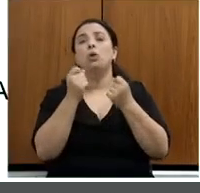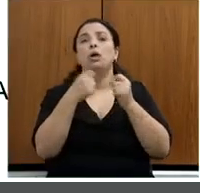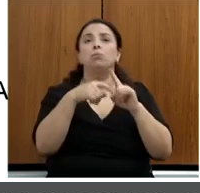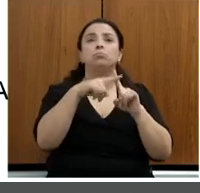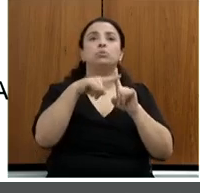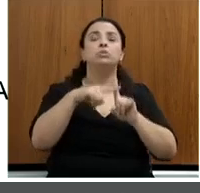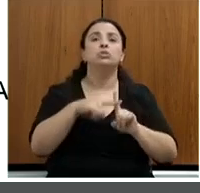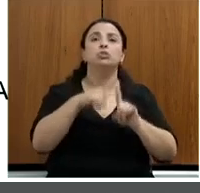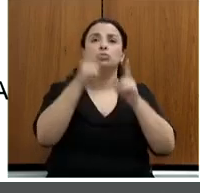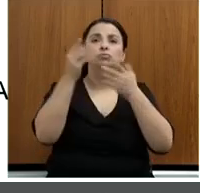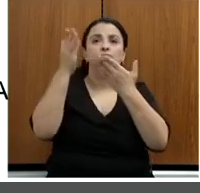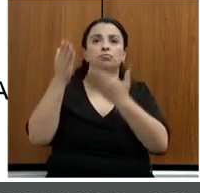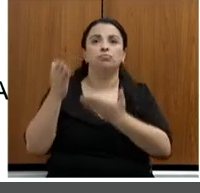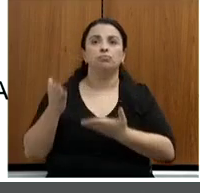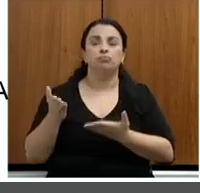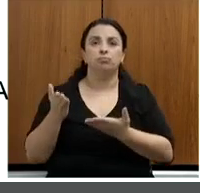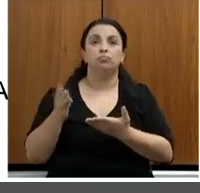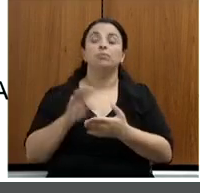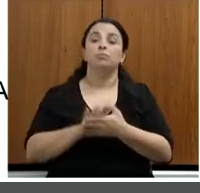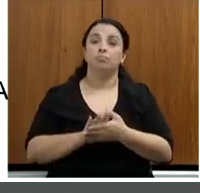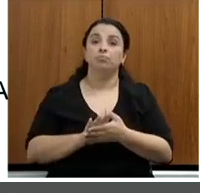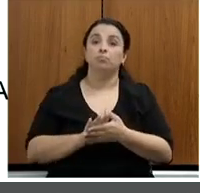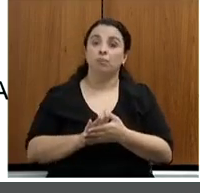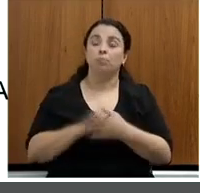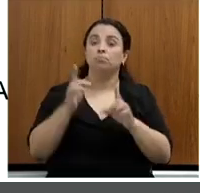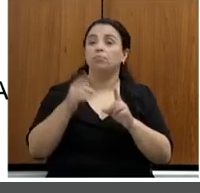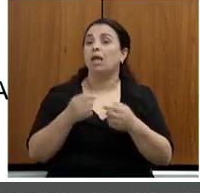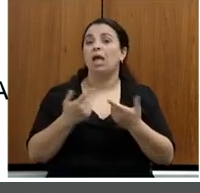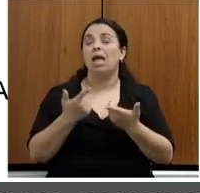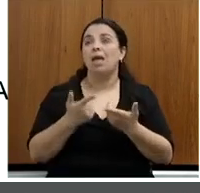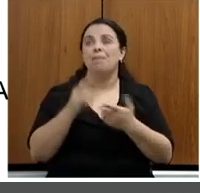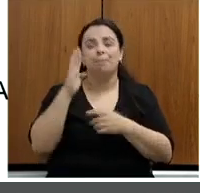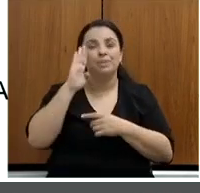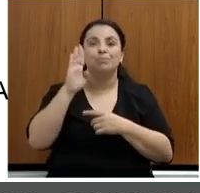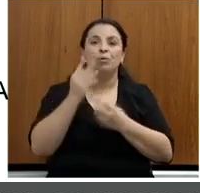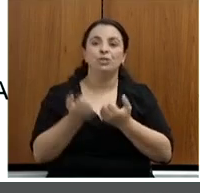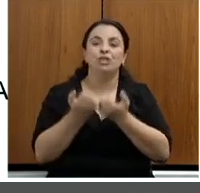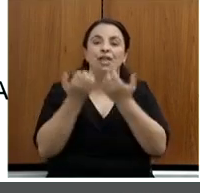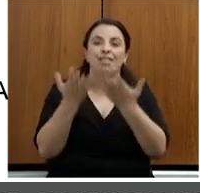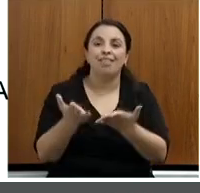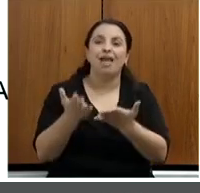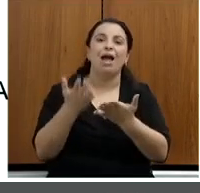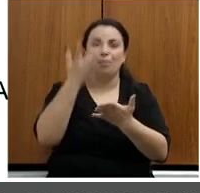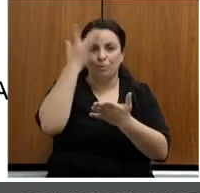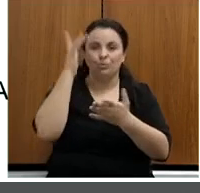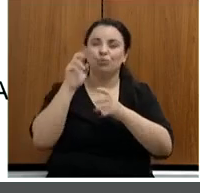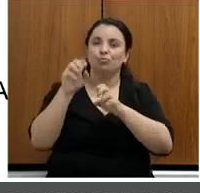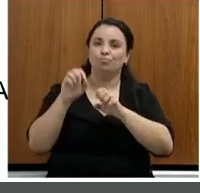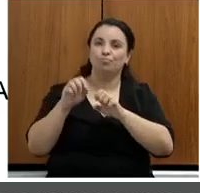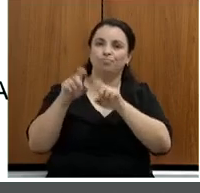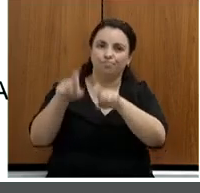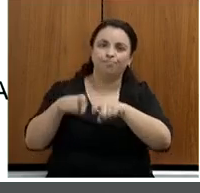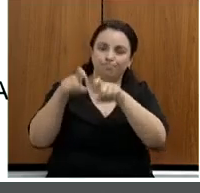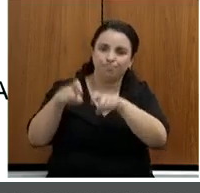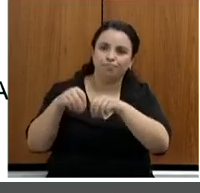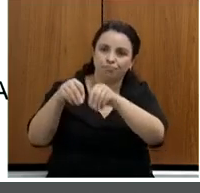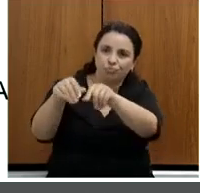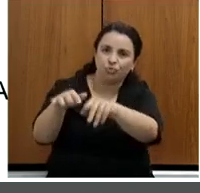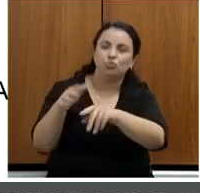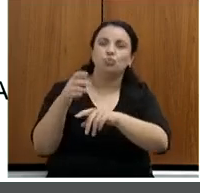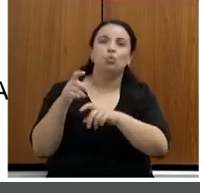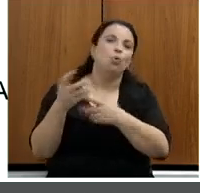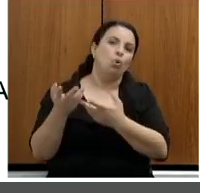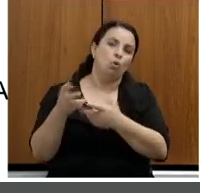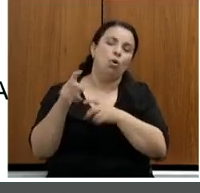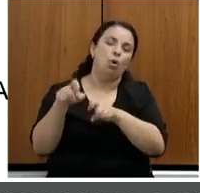grande foco é dar aos produtores rurais regularidade para que eles possam produzir. A economia hoje no Estado